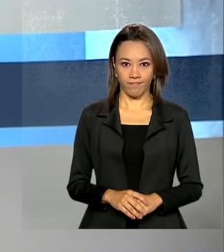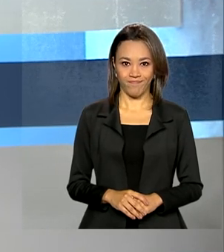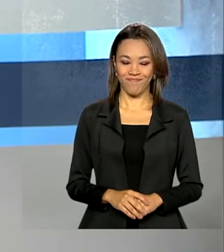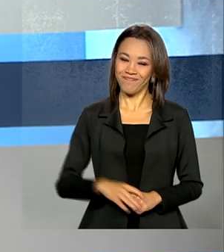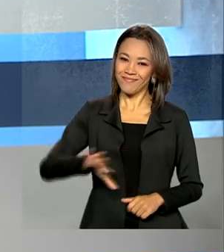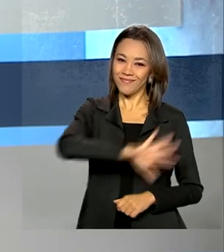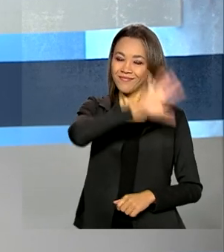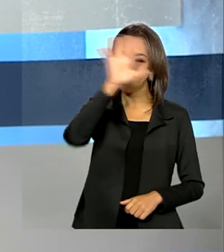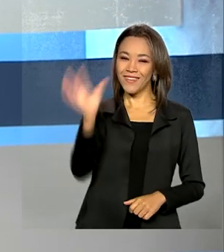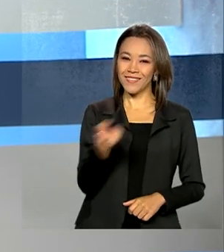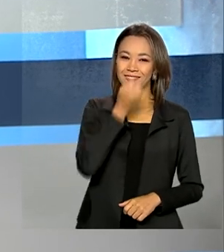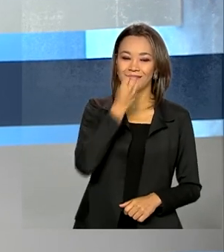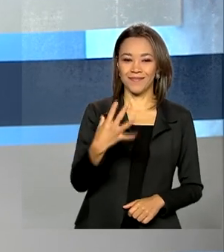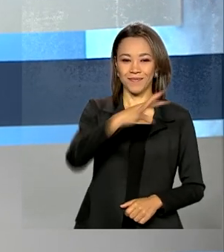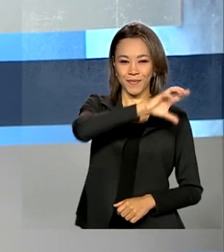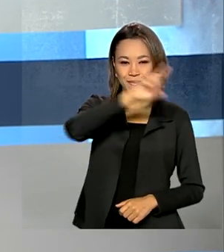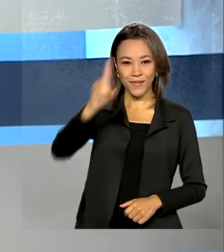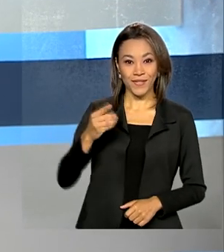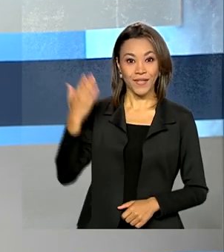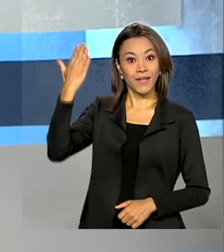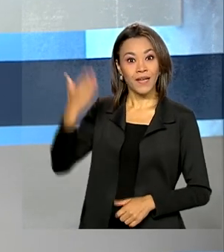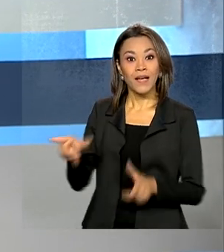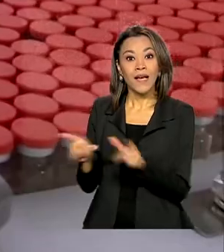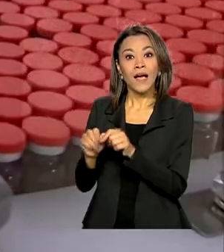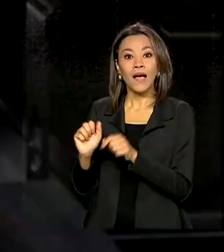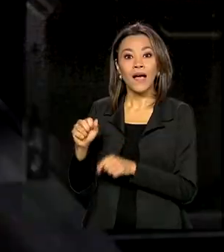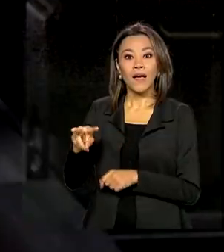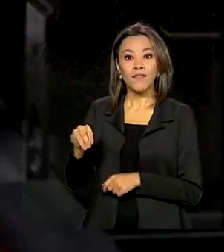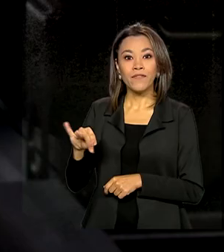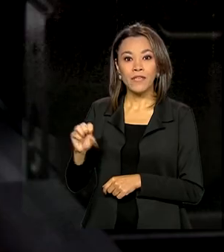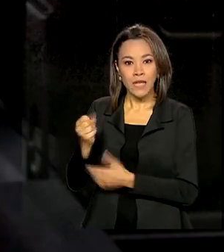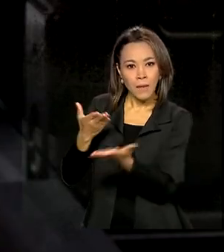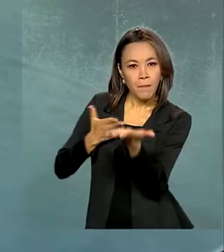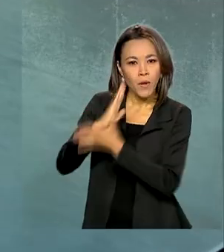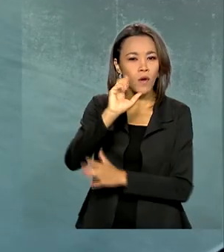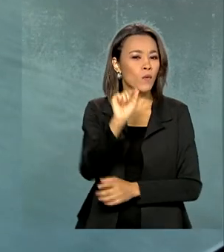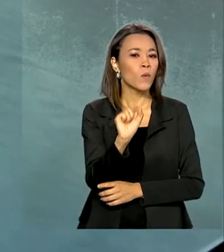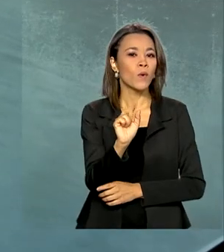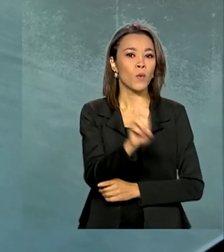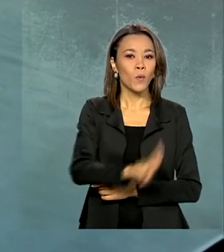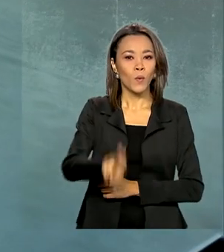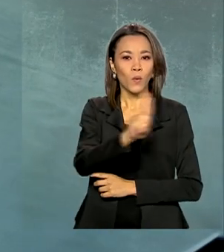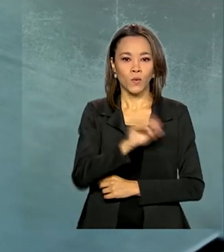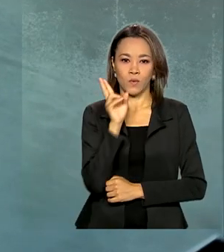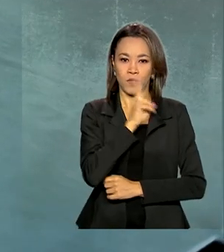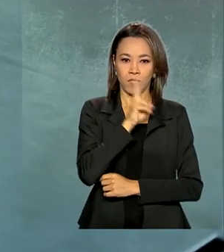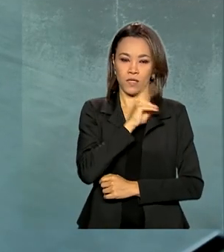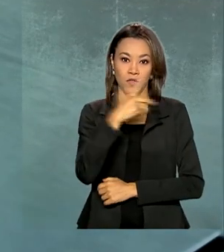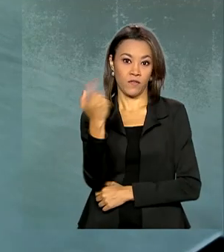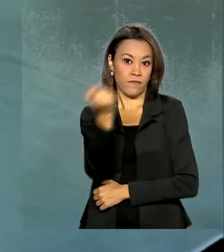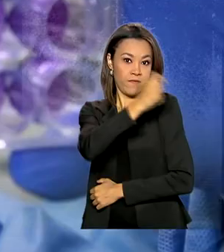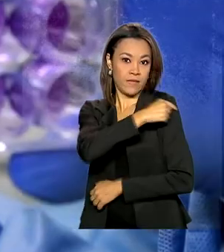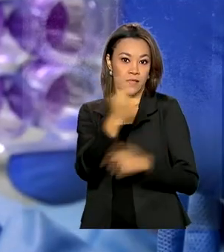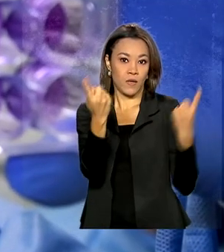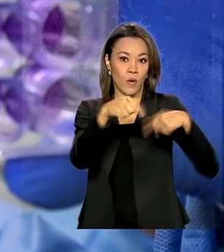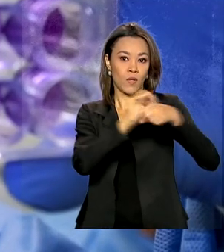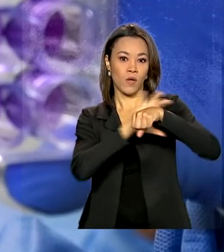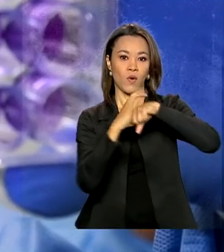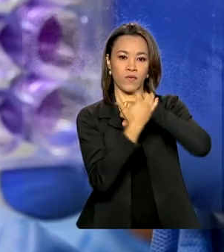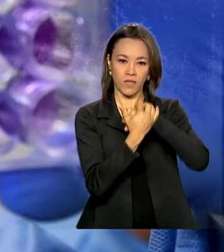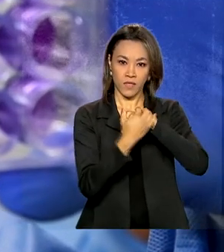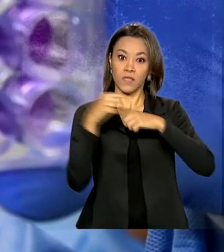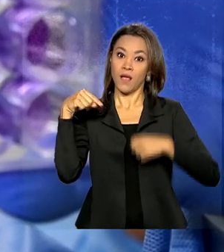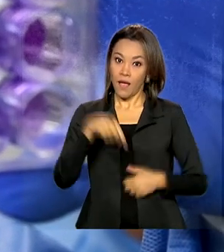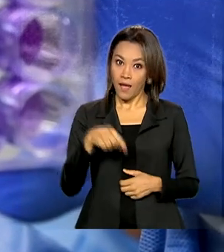Olá, bom dia! Anvisa aprova possibilidade de uso emergencial de vacina contra a Covid. A